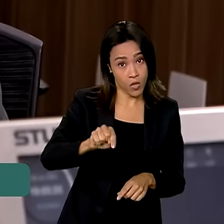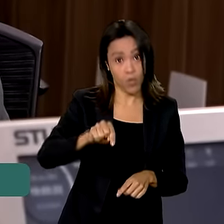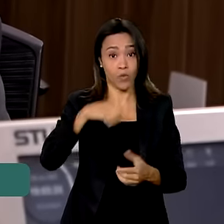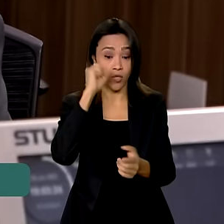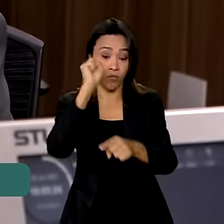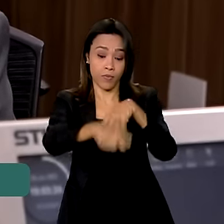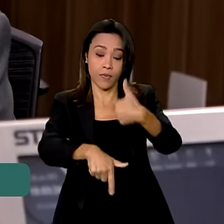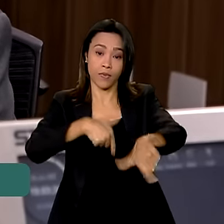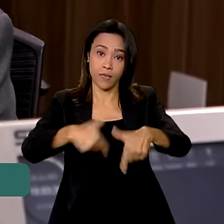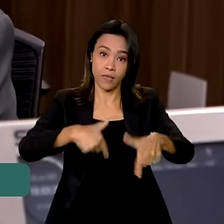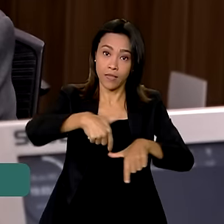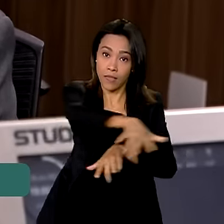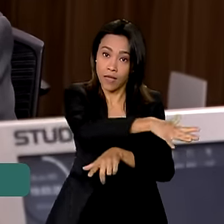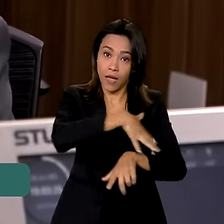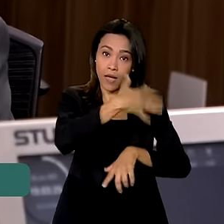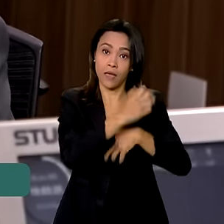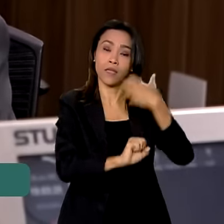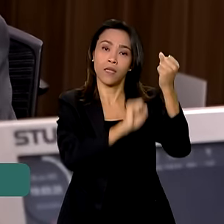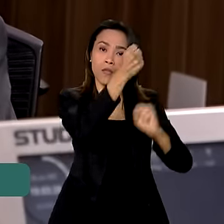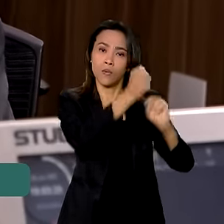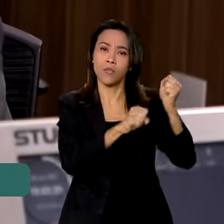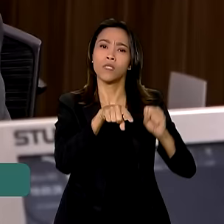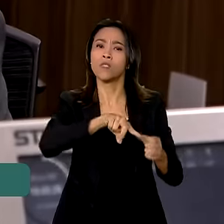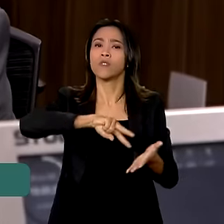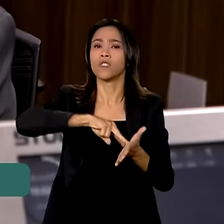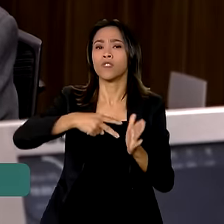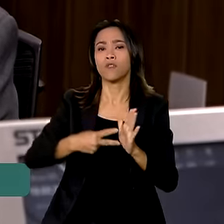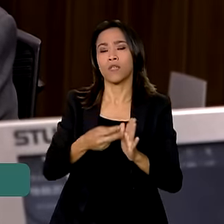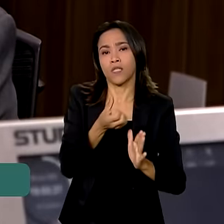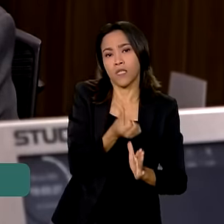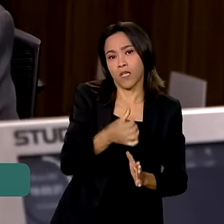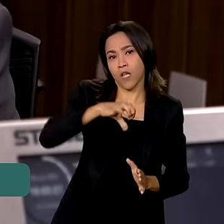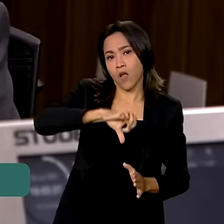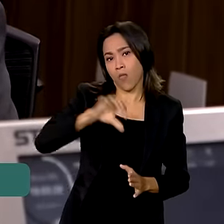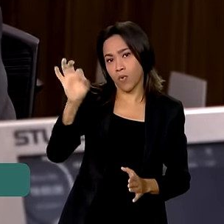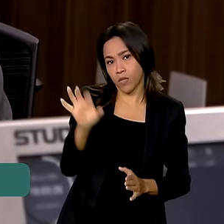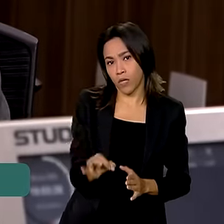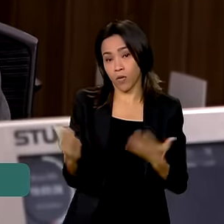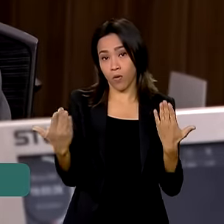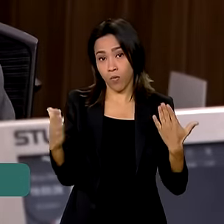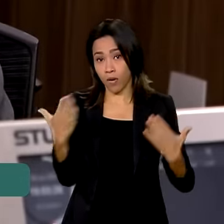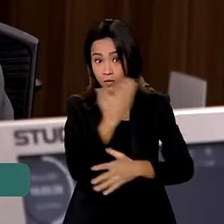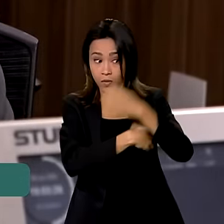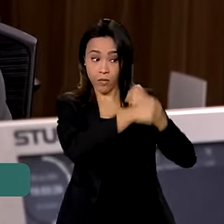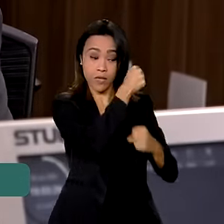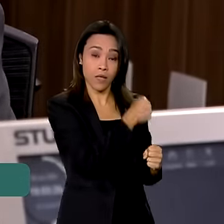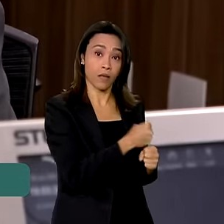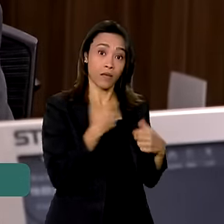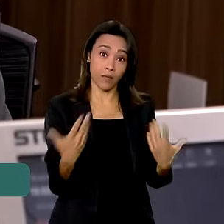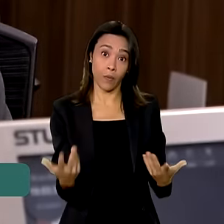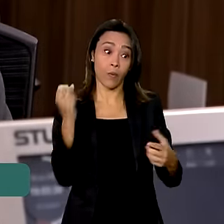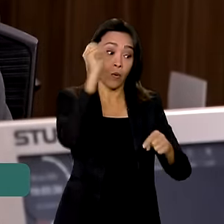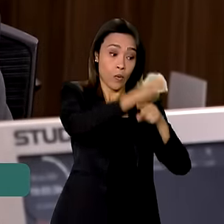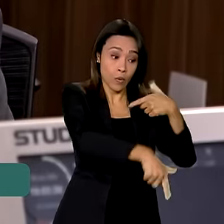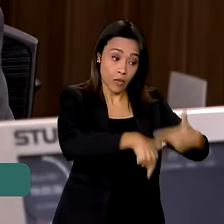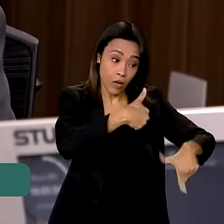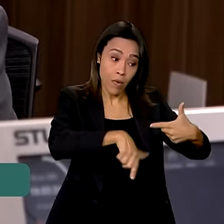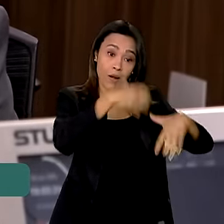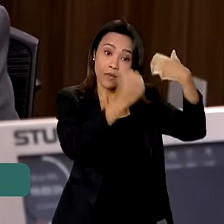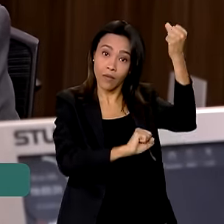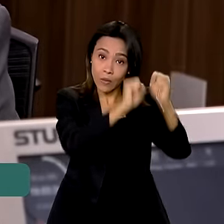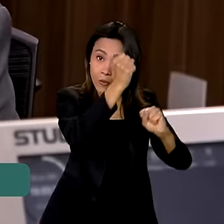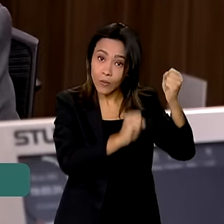uma diferença de 69% superior ao ano passado. E vocês sabem, o emprego na indústria é de melhor